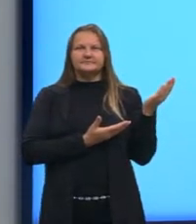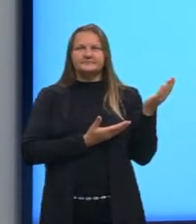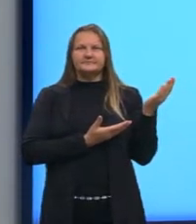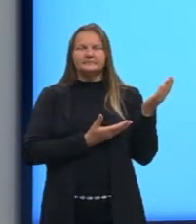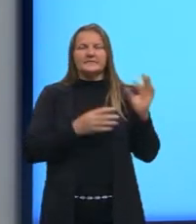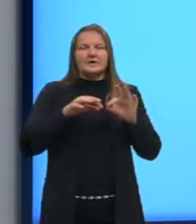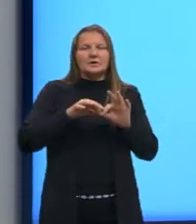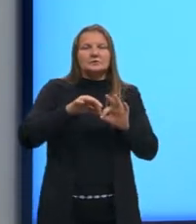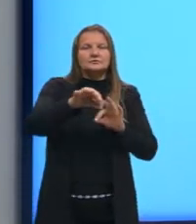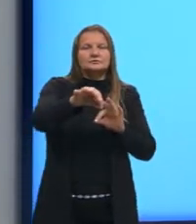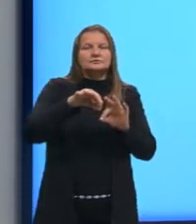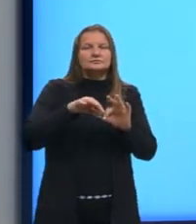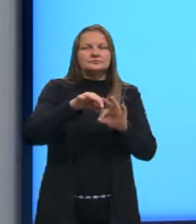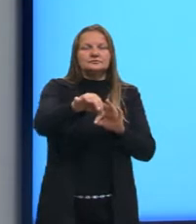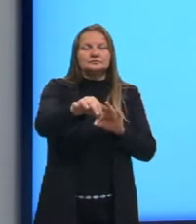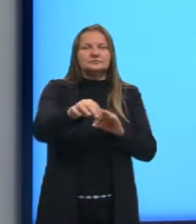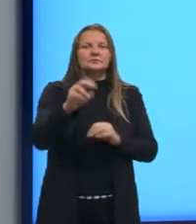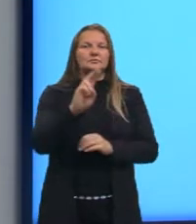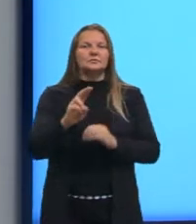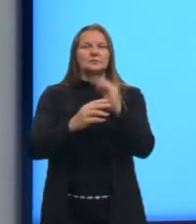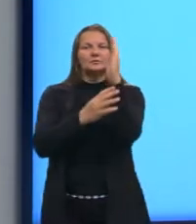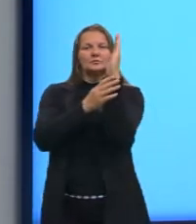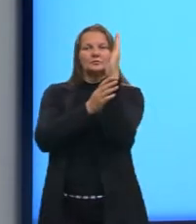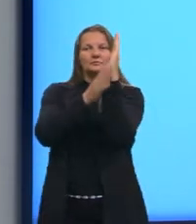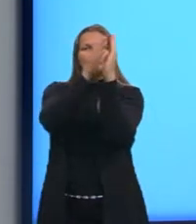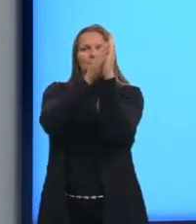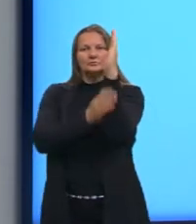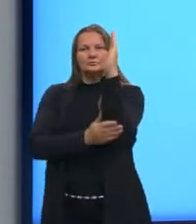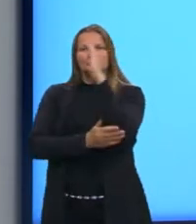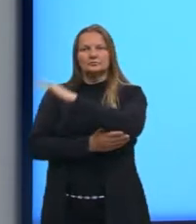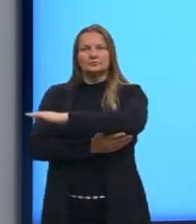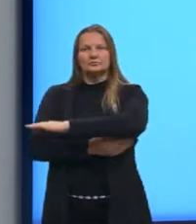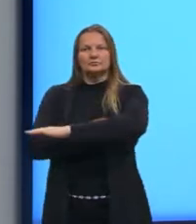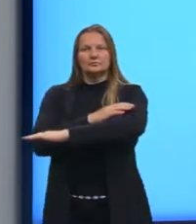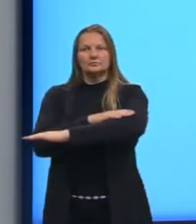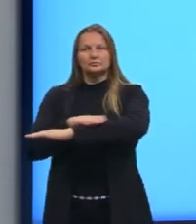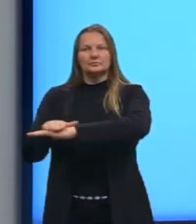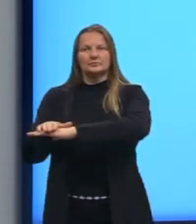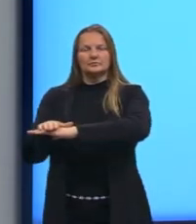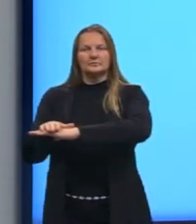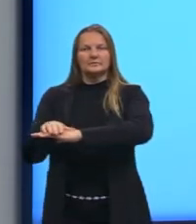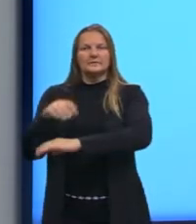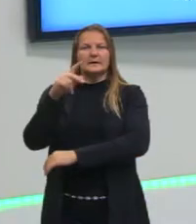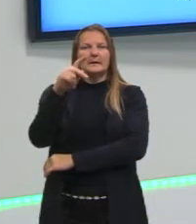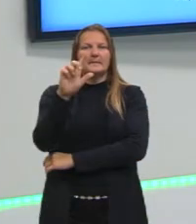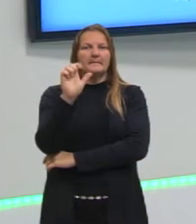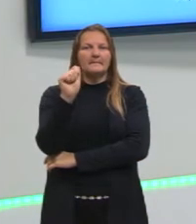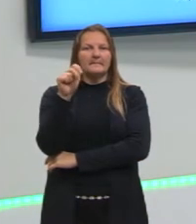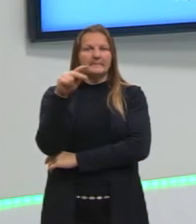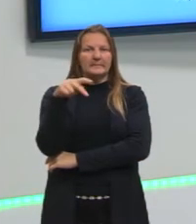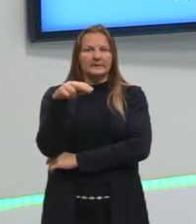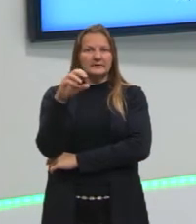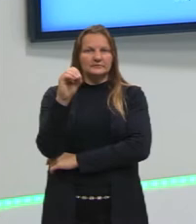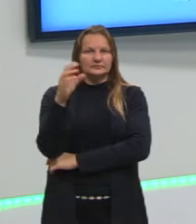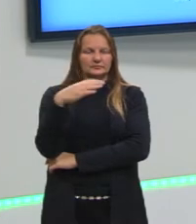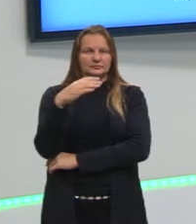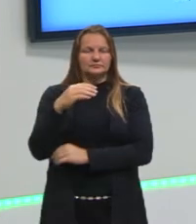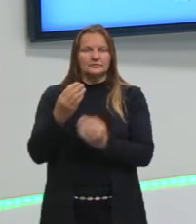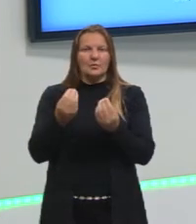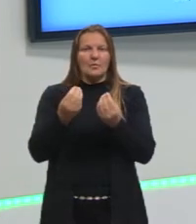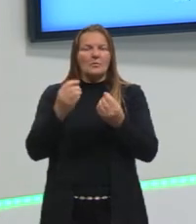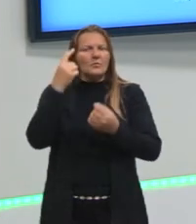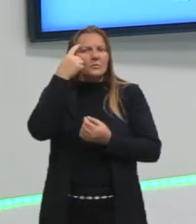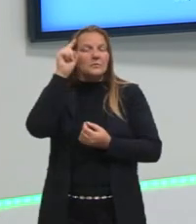distância entre dois pontos, nos remete ao plano cartesiano, porque nós vimos na aula passada, né, que surge essa ideia